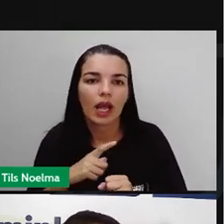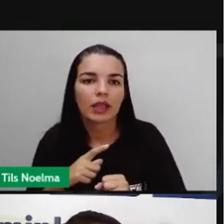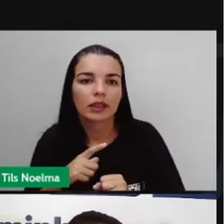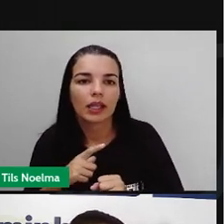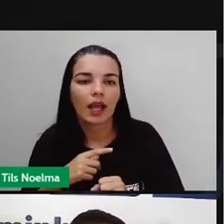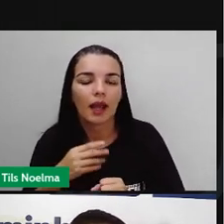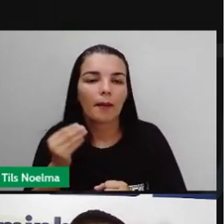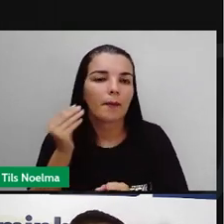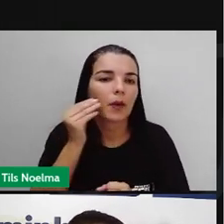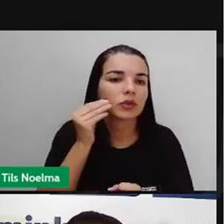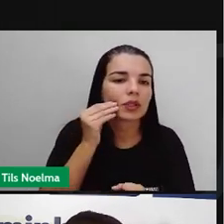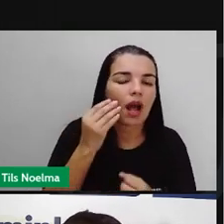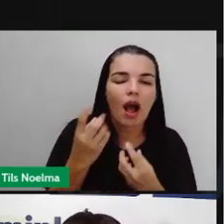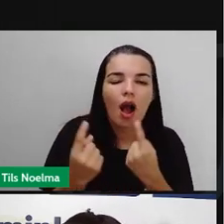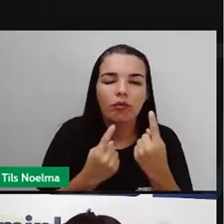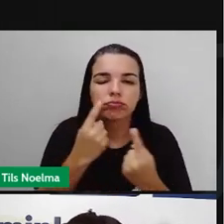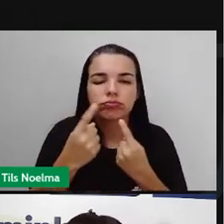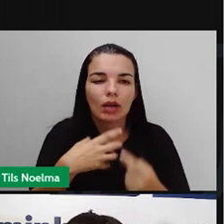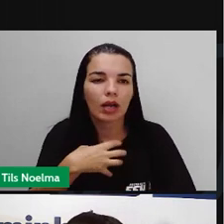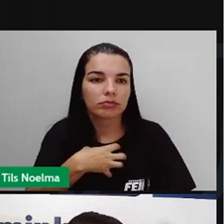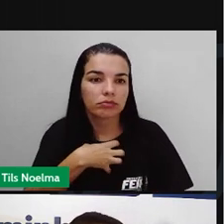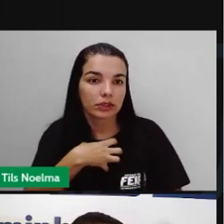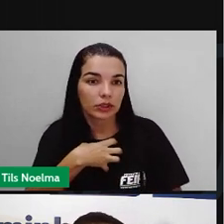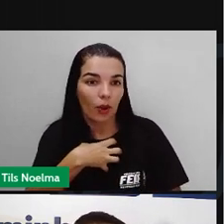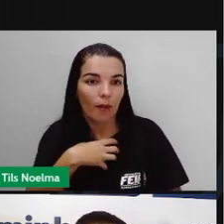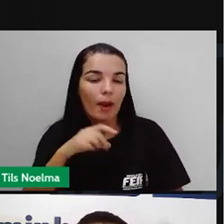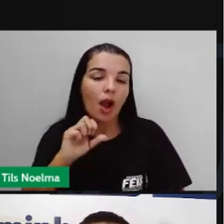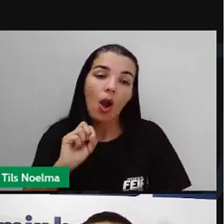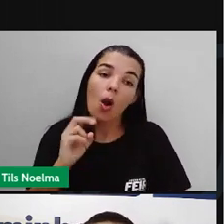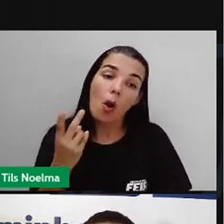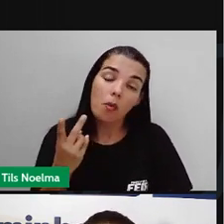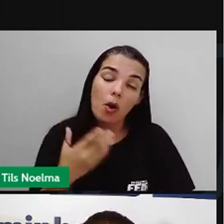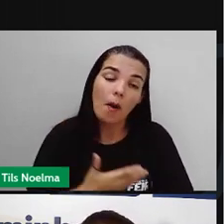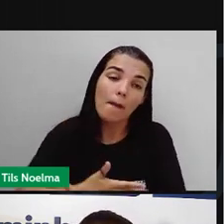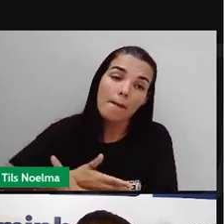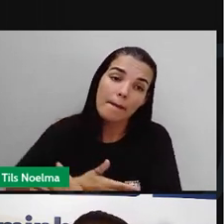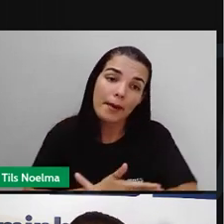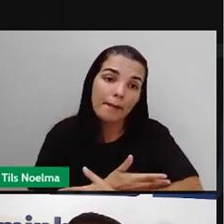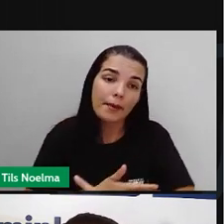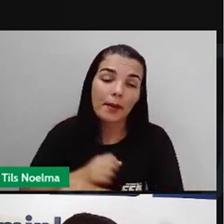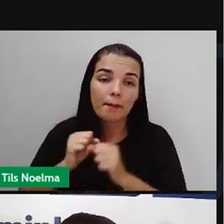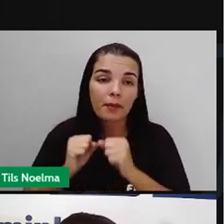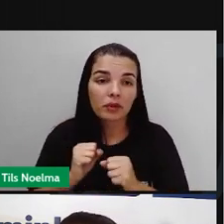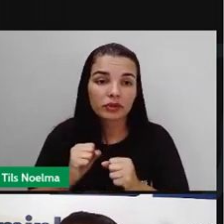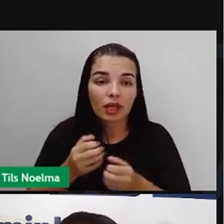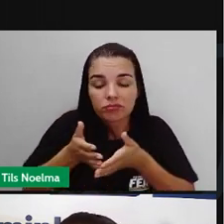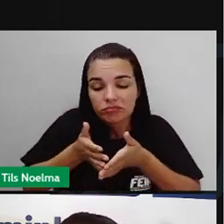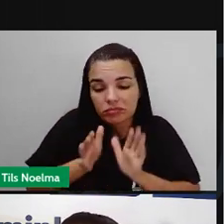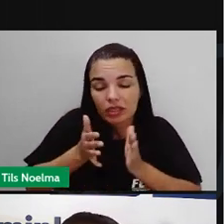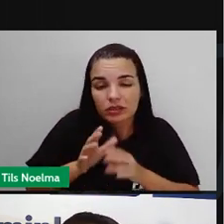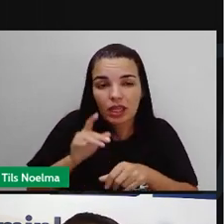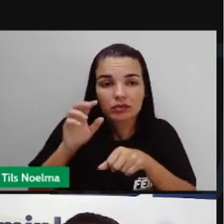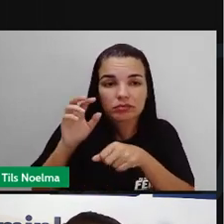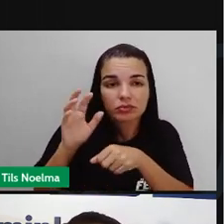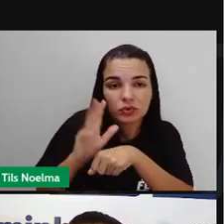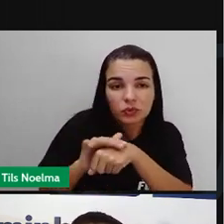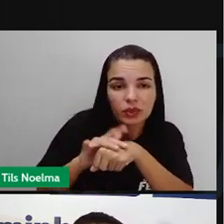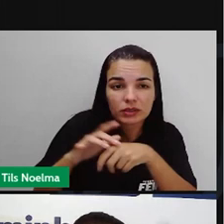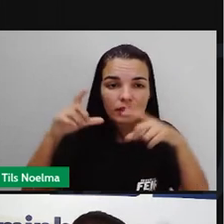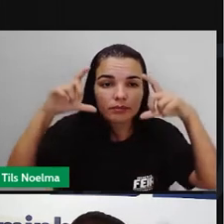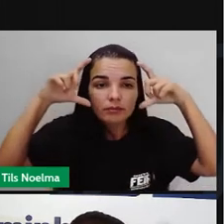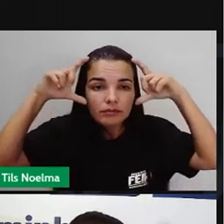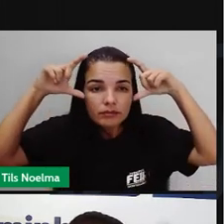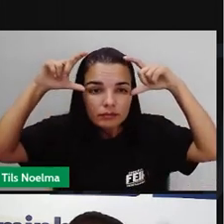apresentar alguns sintomas. O bebê pode nascer com microcefalia, que é uma redução aí